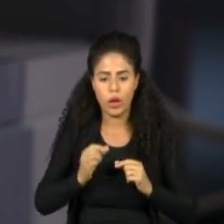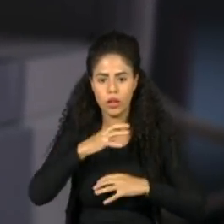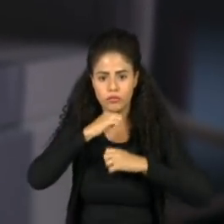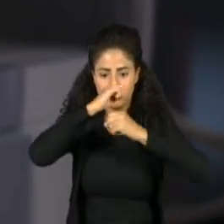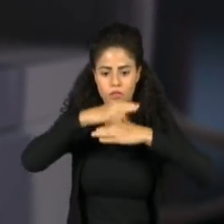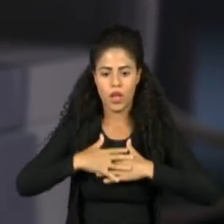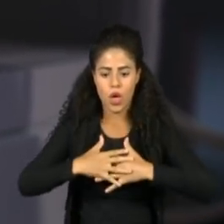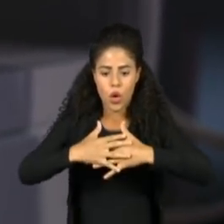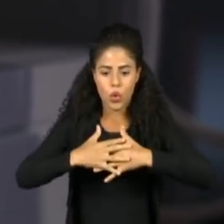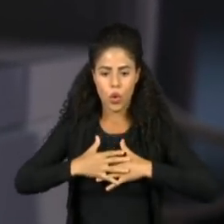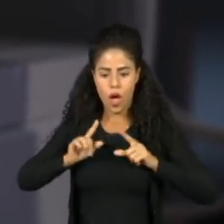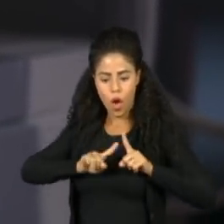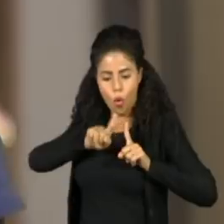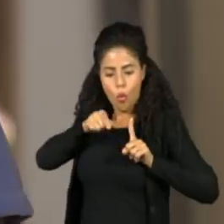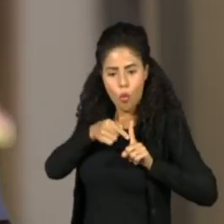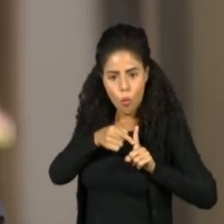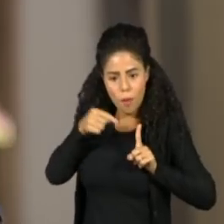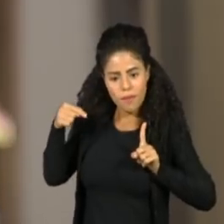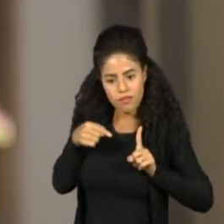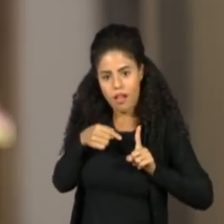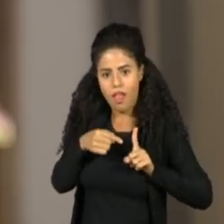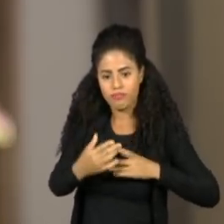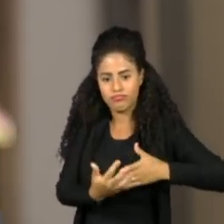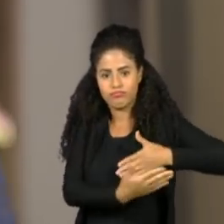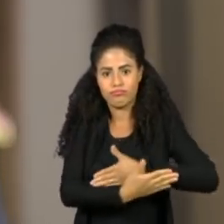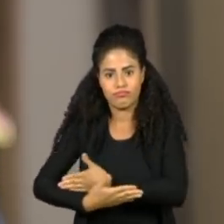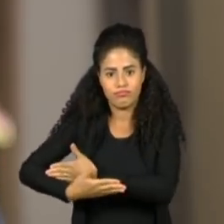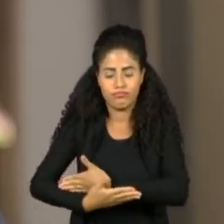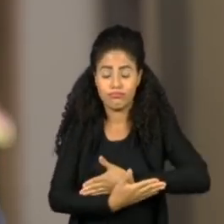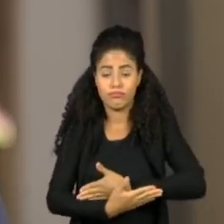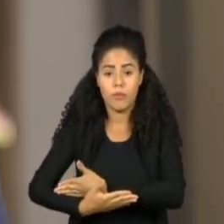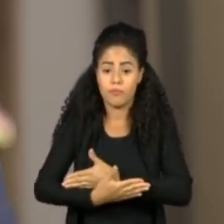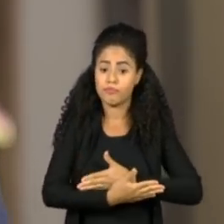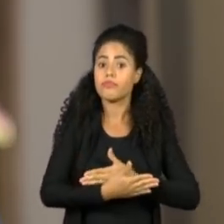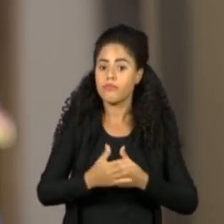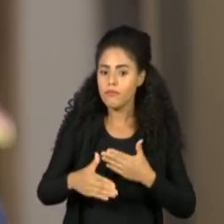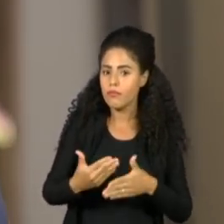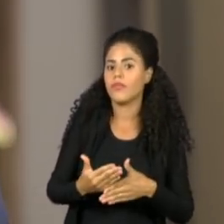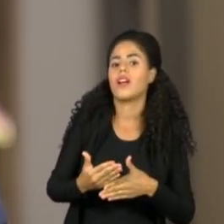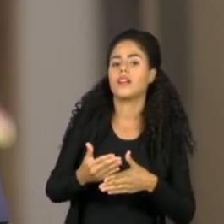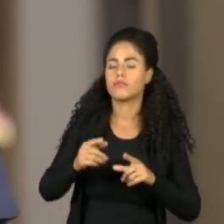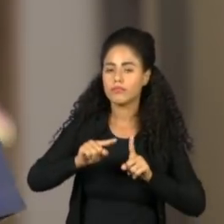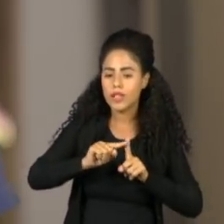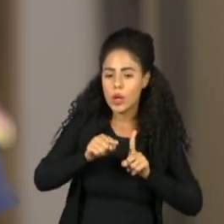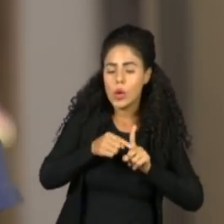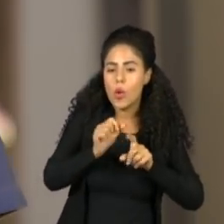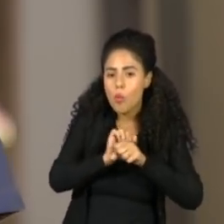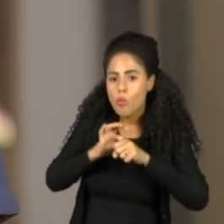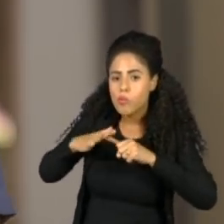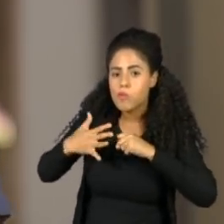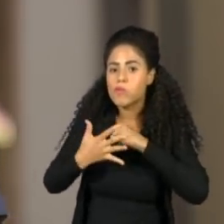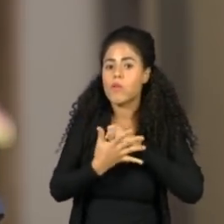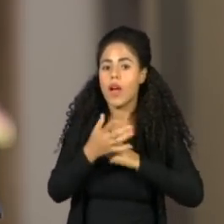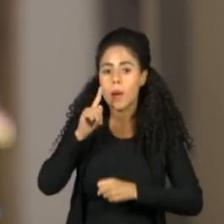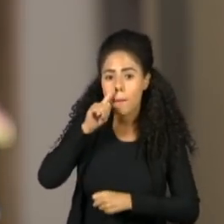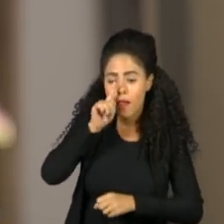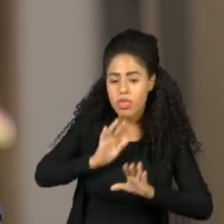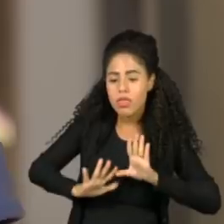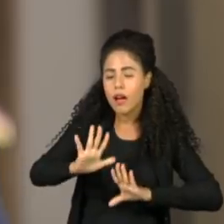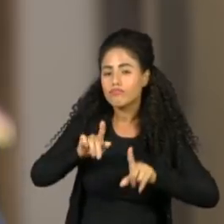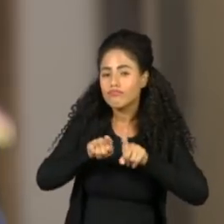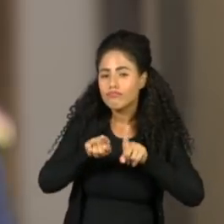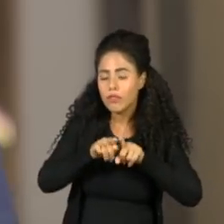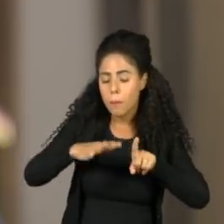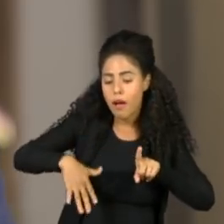esse bebê que está dentro do útero. O SARS-CoV-2 durante a gravidez, obviamente, não há um risco só para o bebê. Dados do Observatório